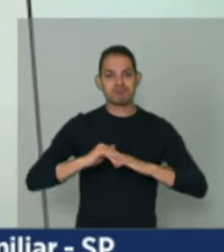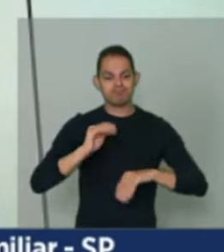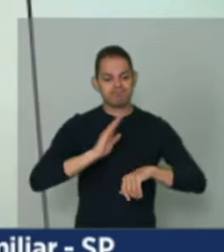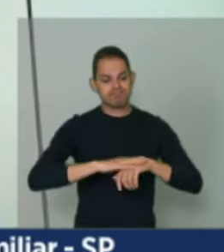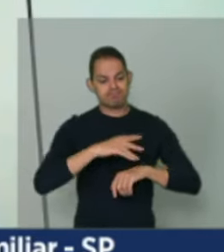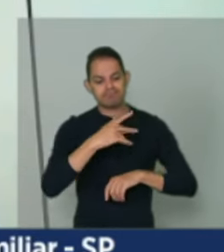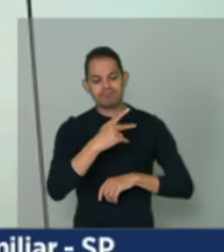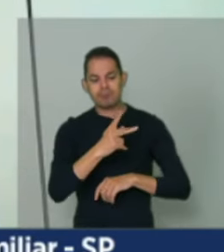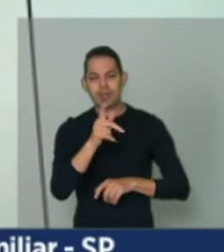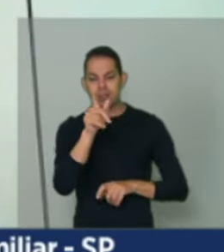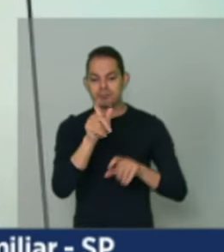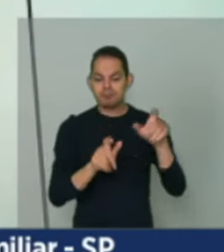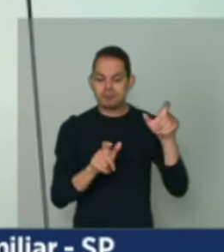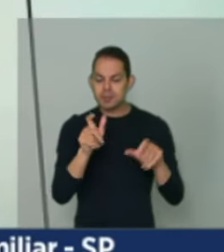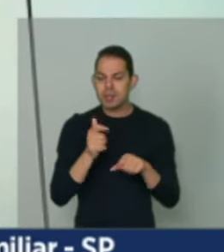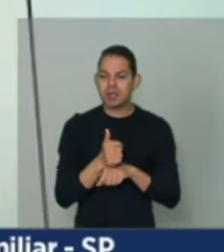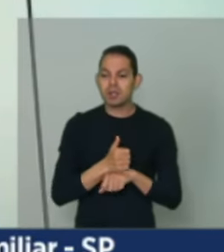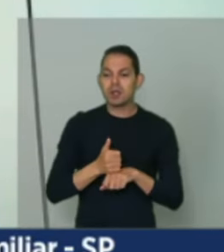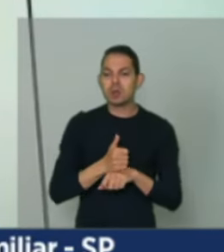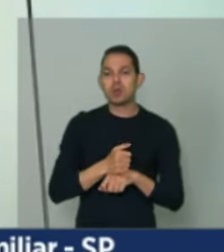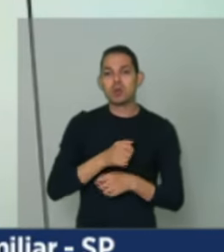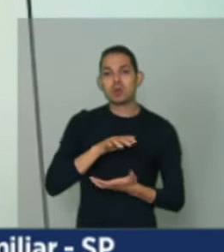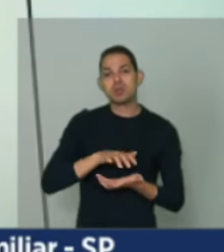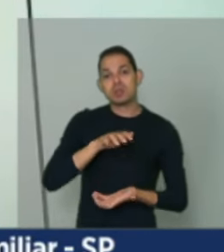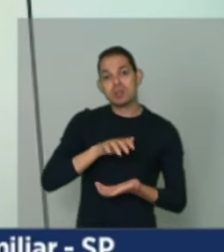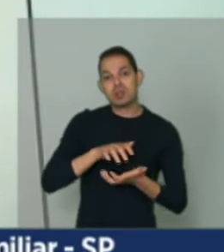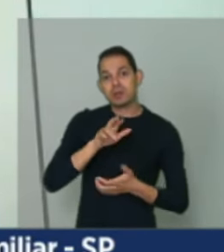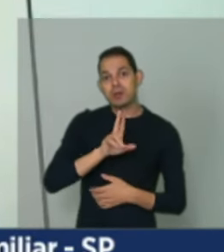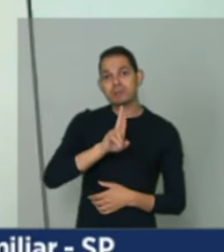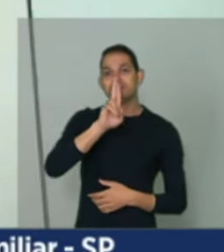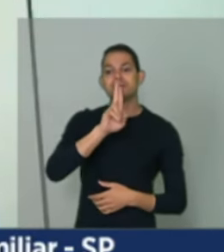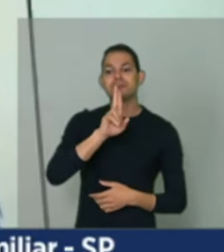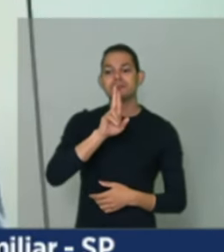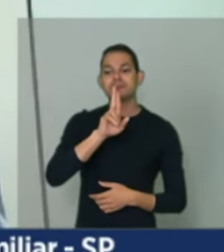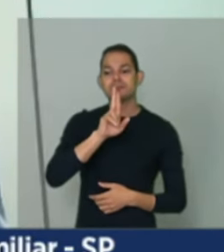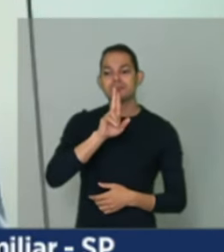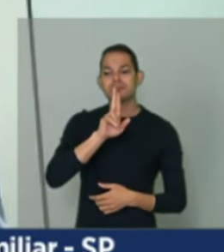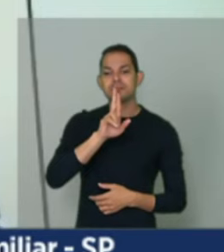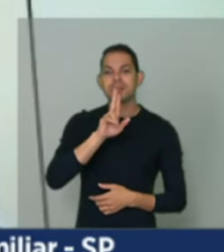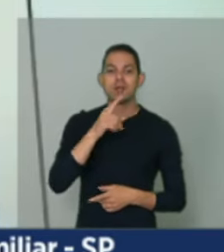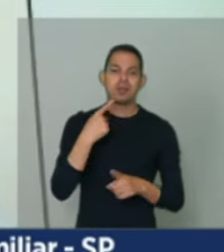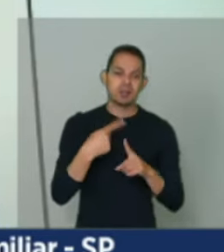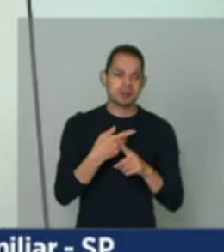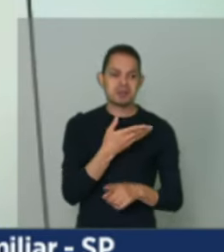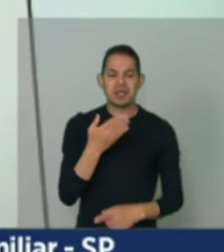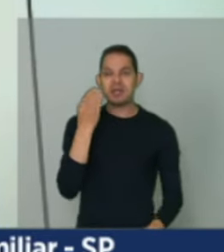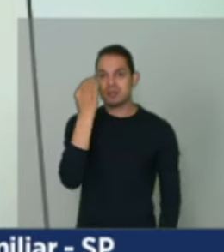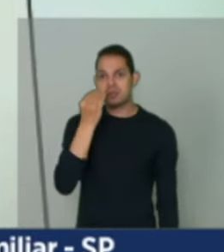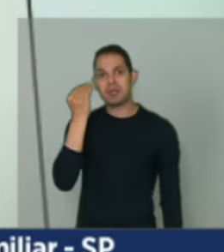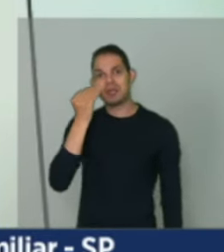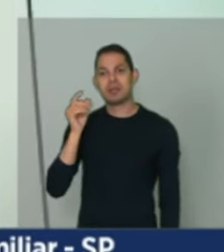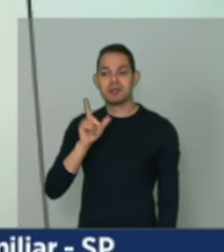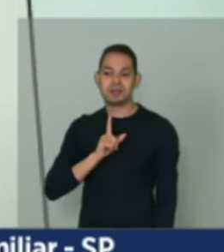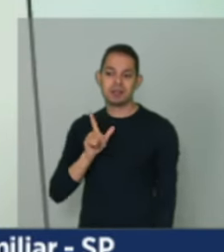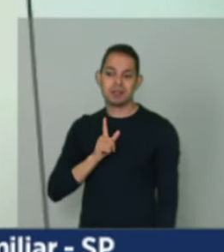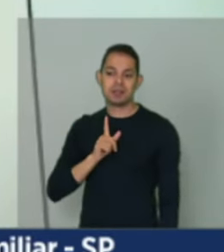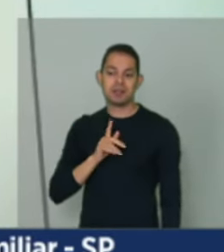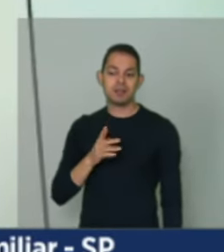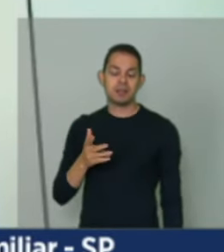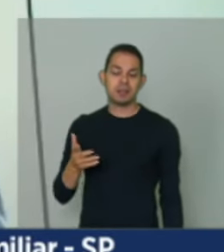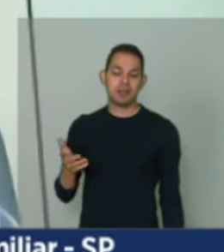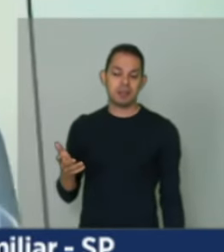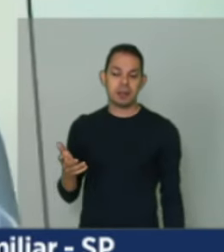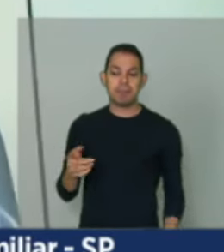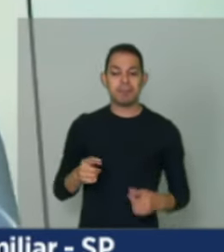mais idosos, com muita experiência. Porém, mas